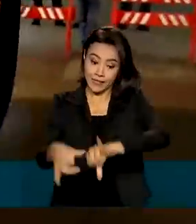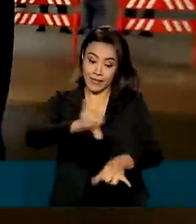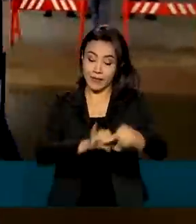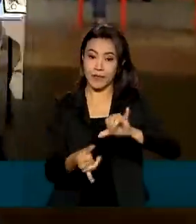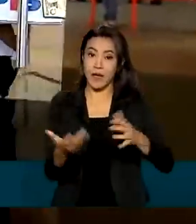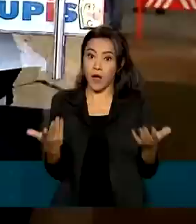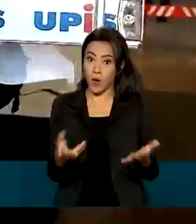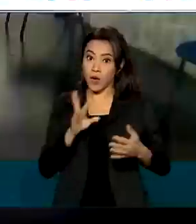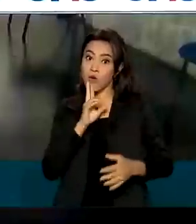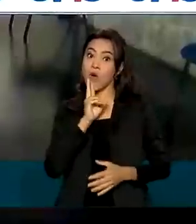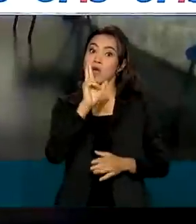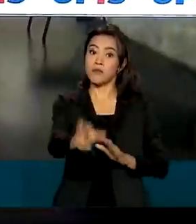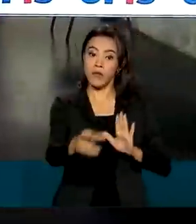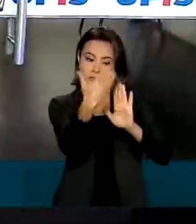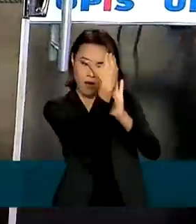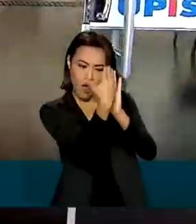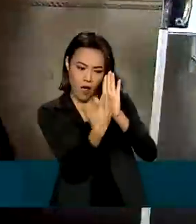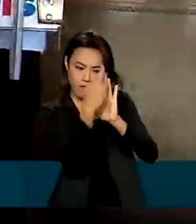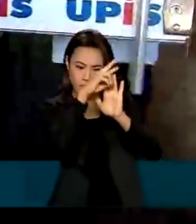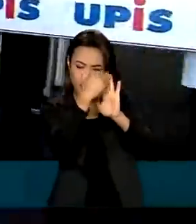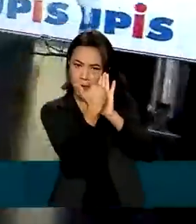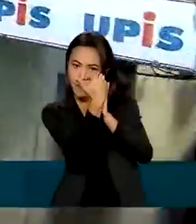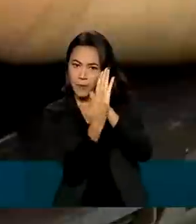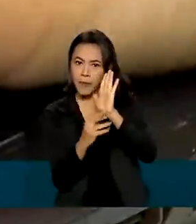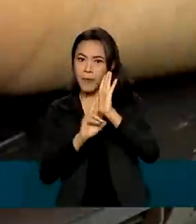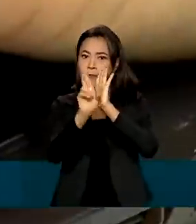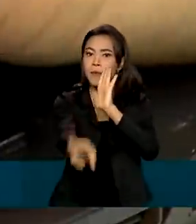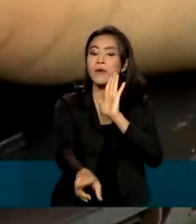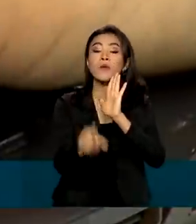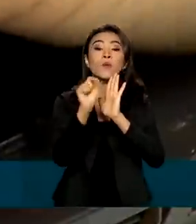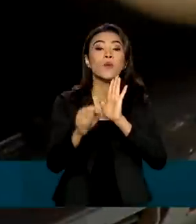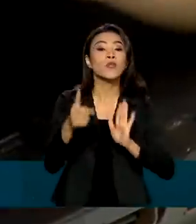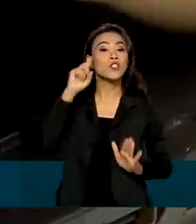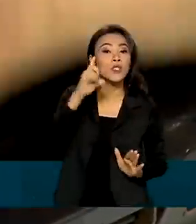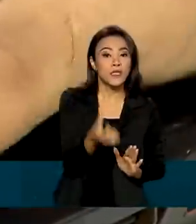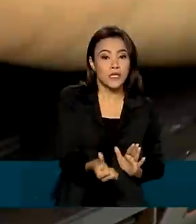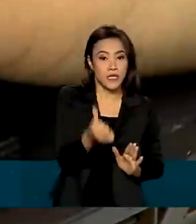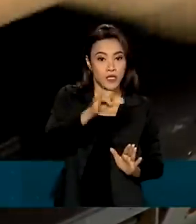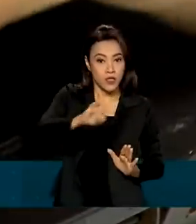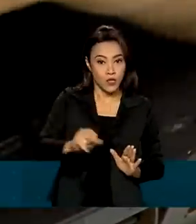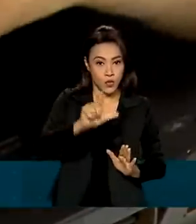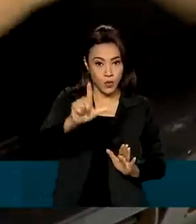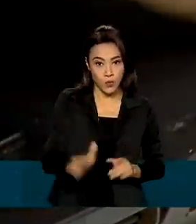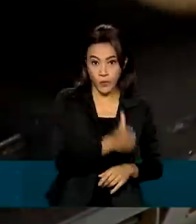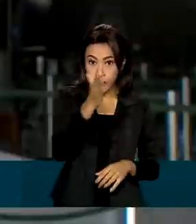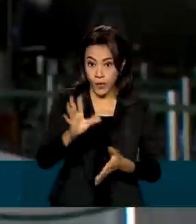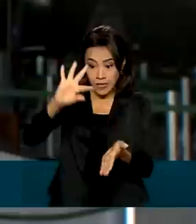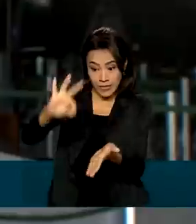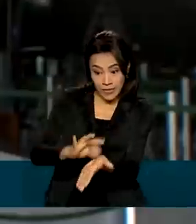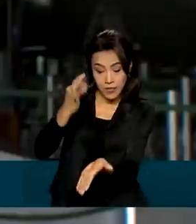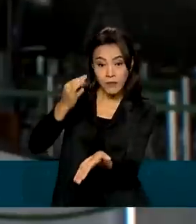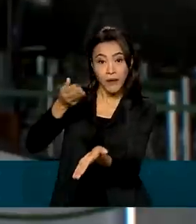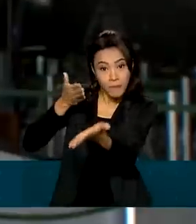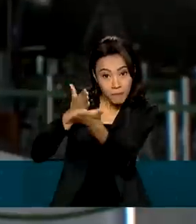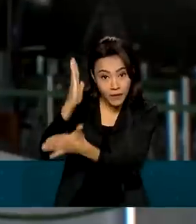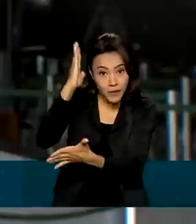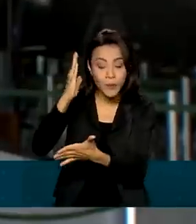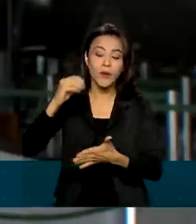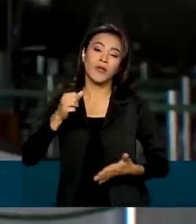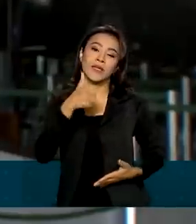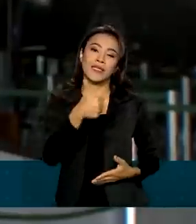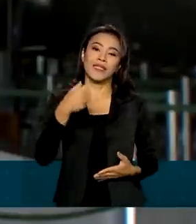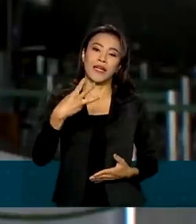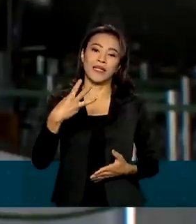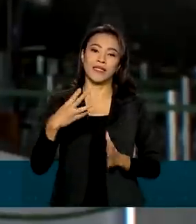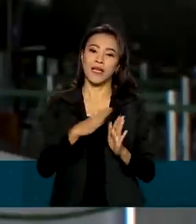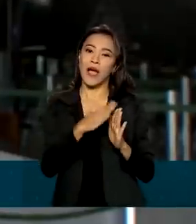resultado, será divulgado em única chamada no dia 6 de julho. Já a matrícula para os aprovados será no período de 13